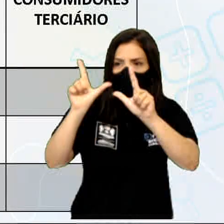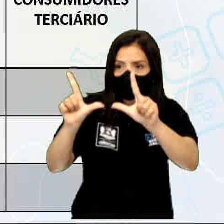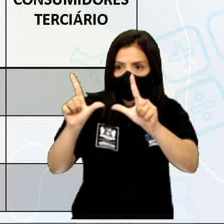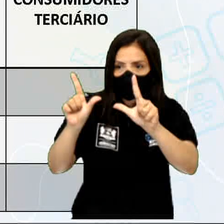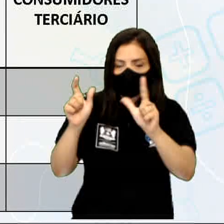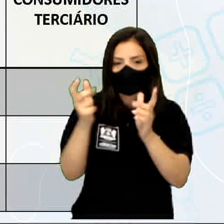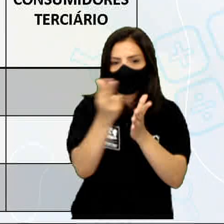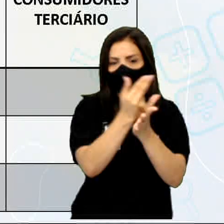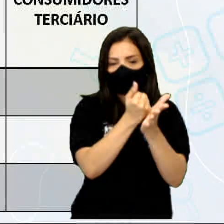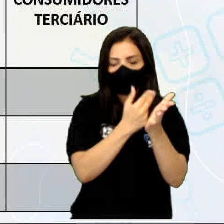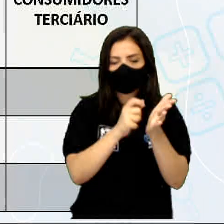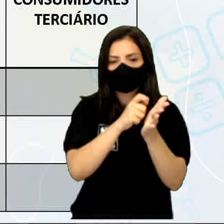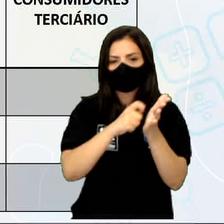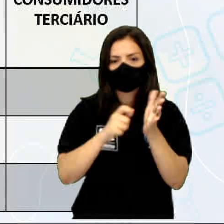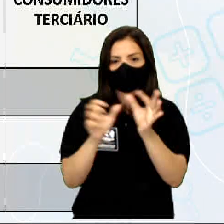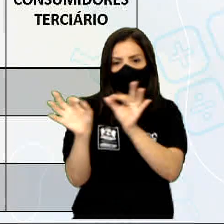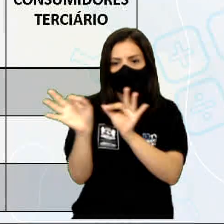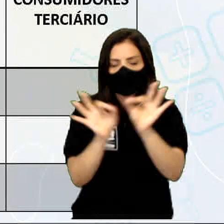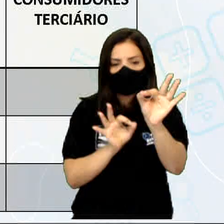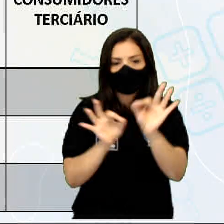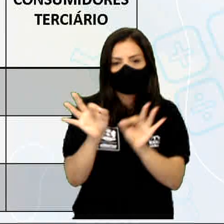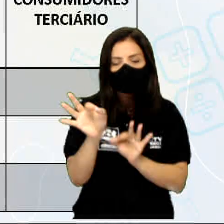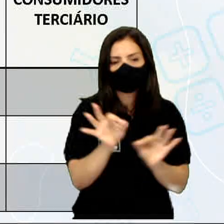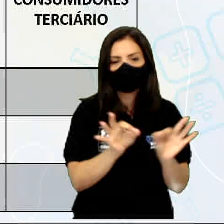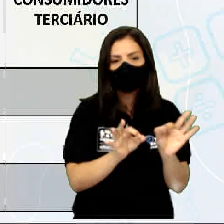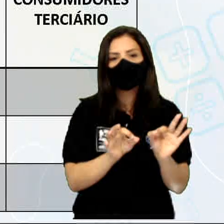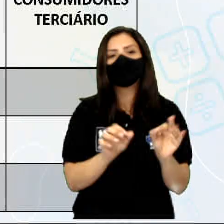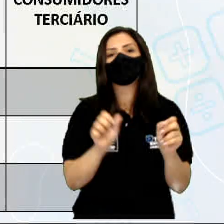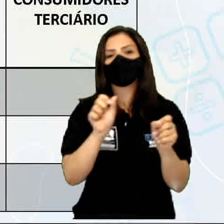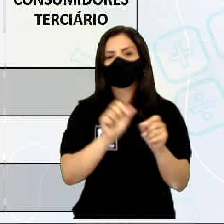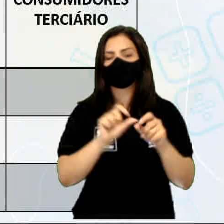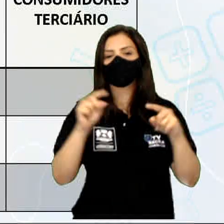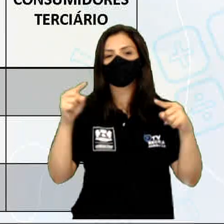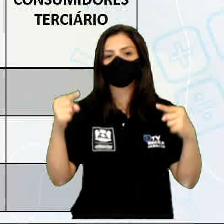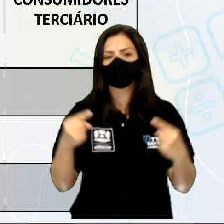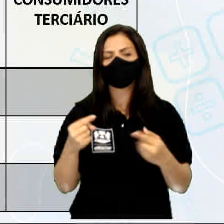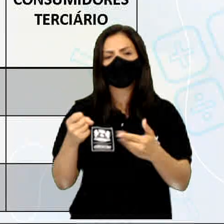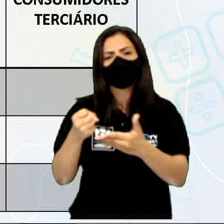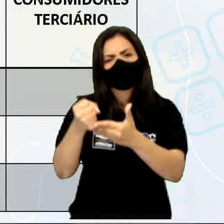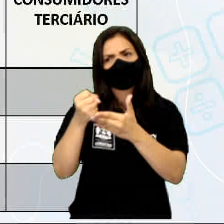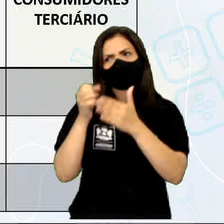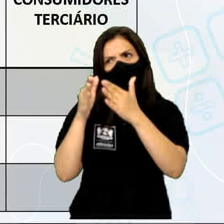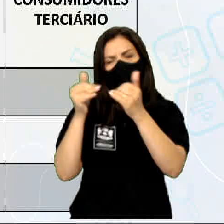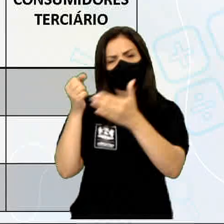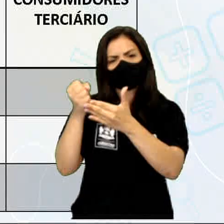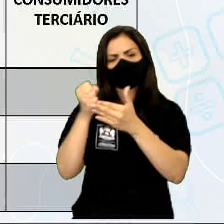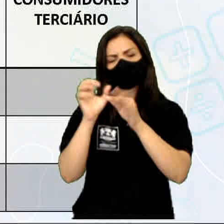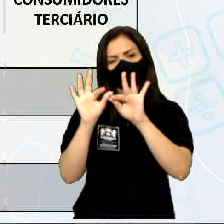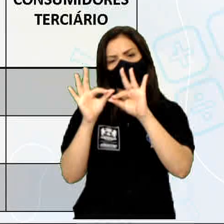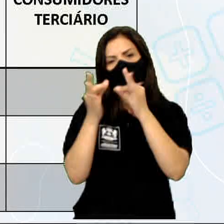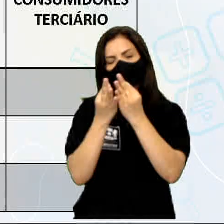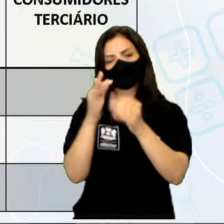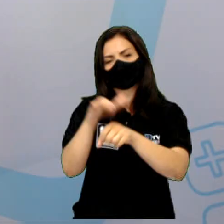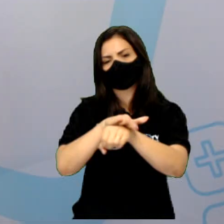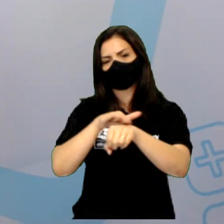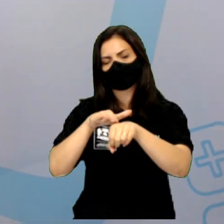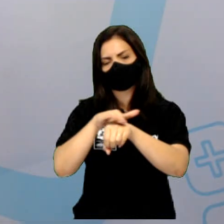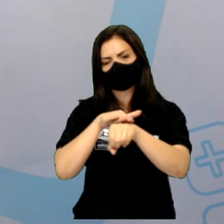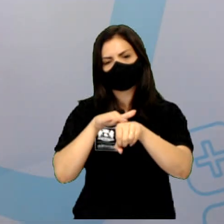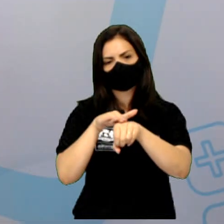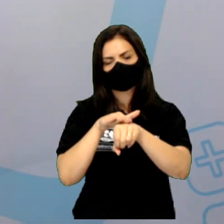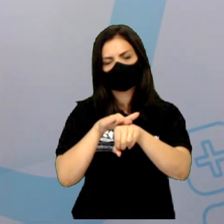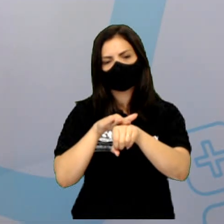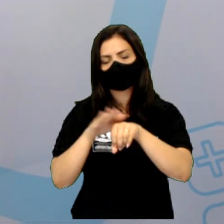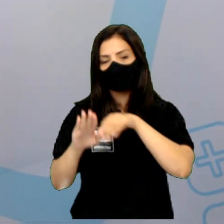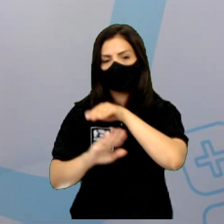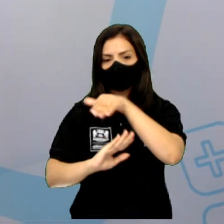Escreva. Organize. E realize esse desafio. Peça ajuda aos seus familiares. Converse com a família. Para